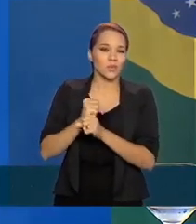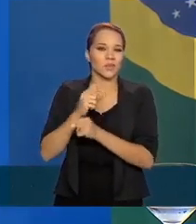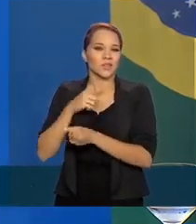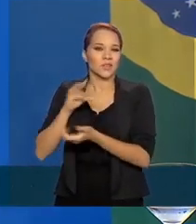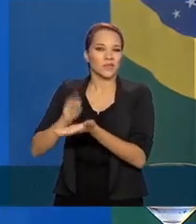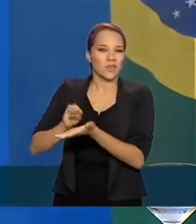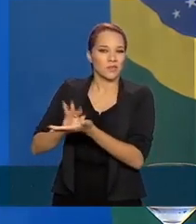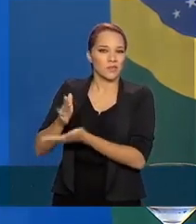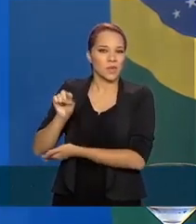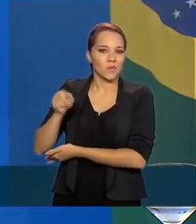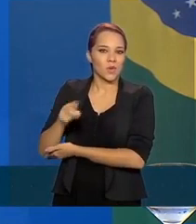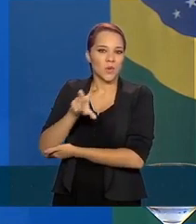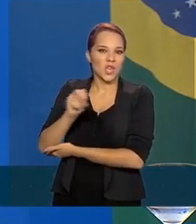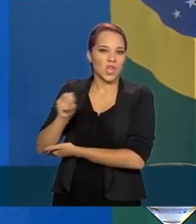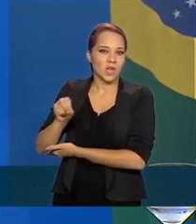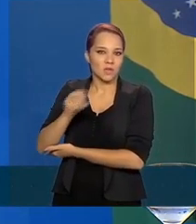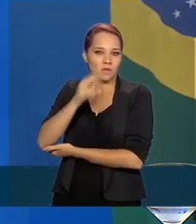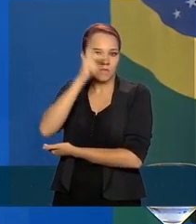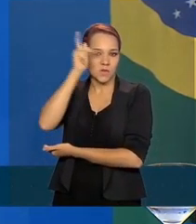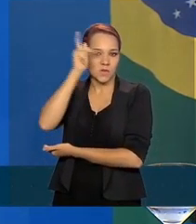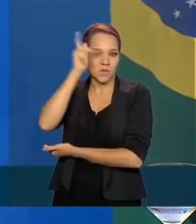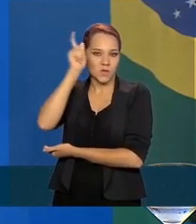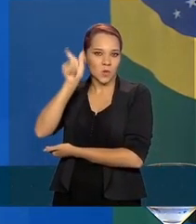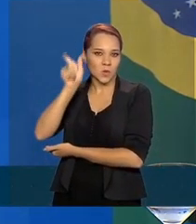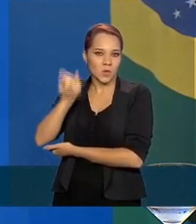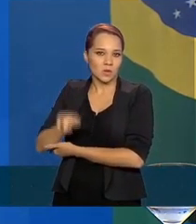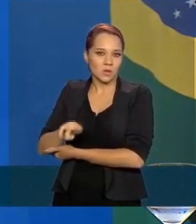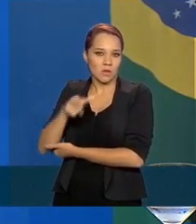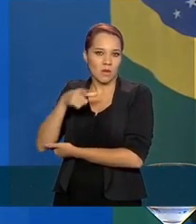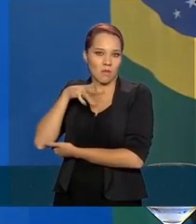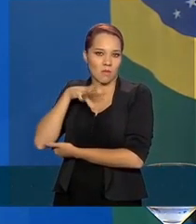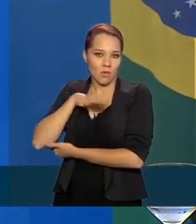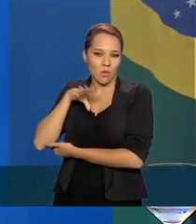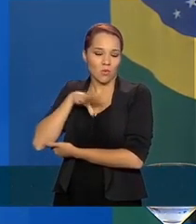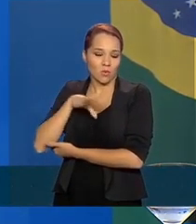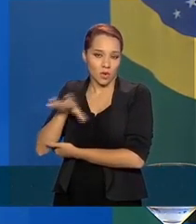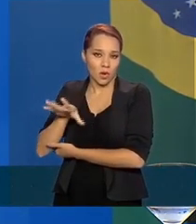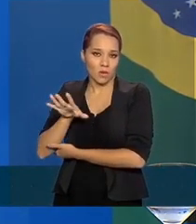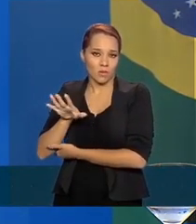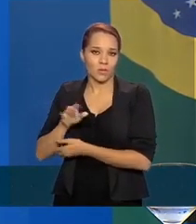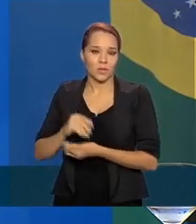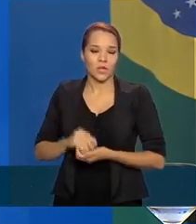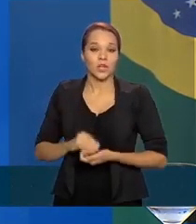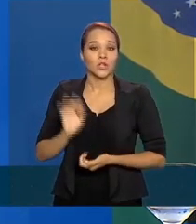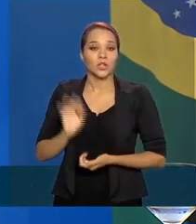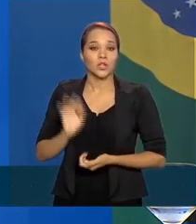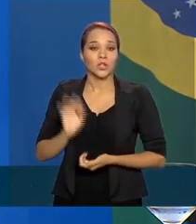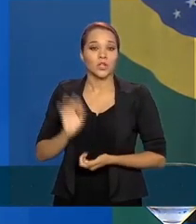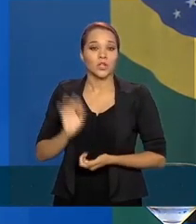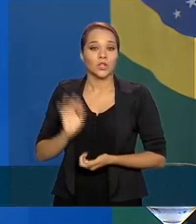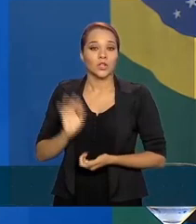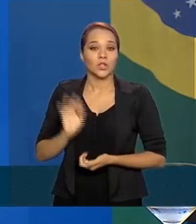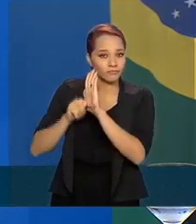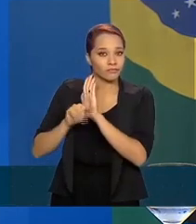um pouco mais de 1.500 em situação de dificuldade. Já há voos programados, no caso ainda voos